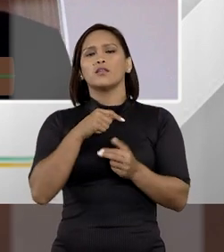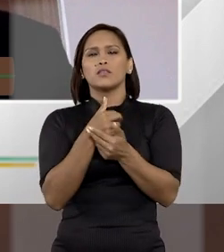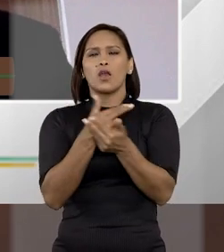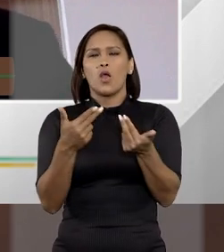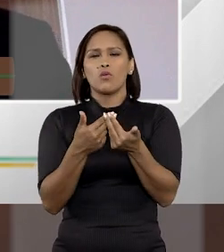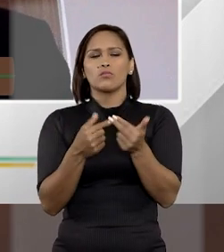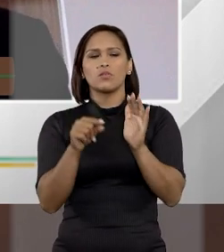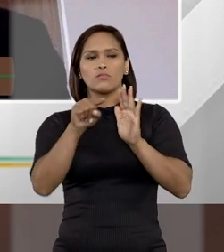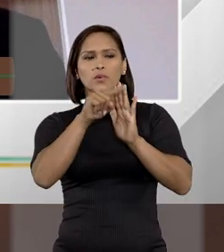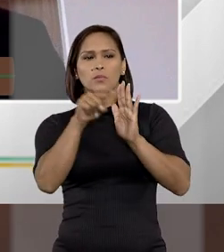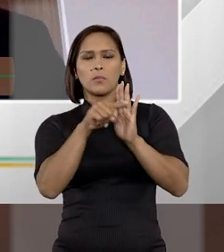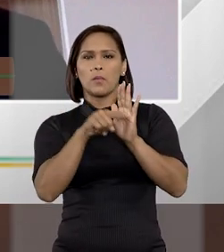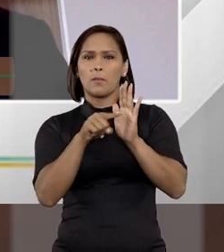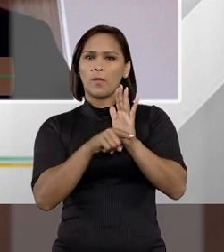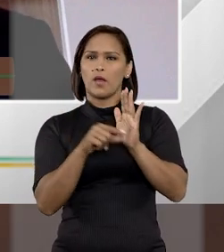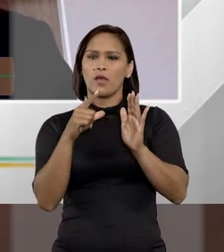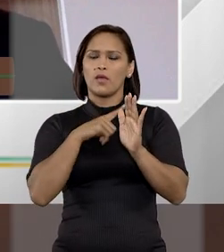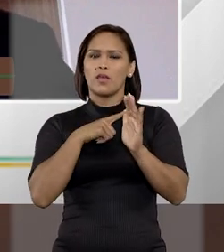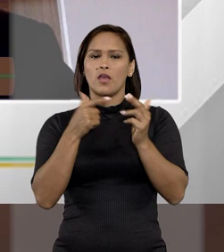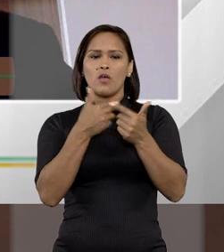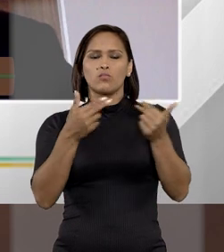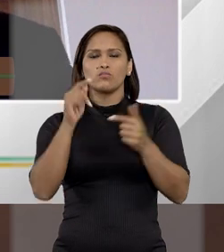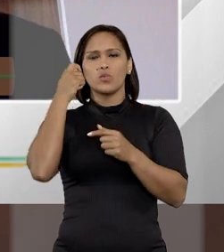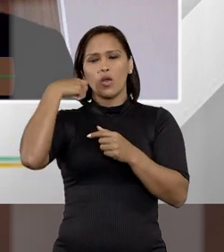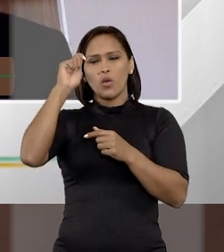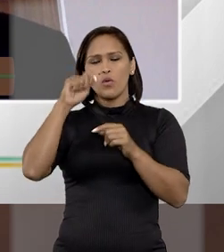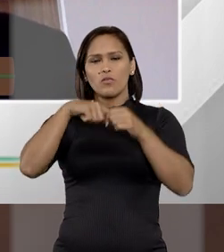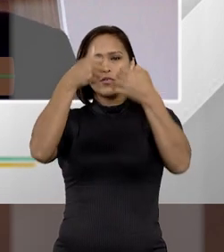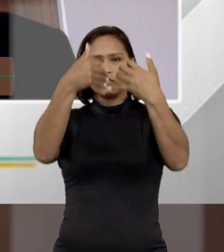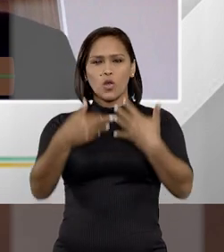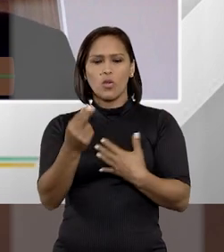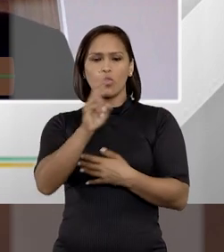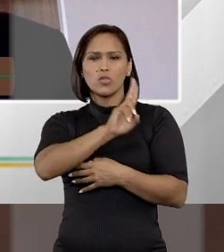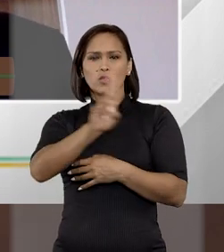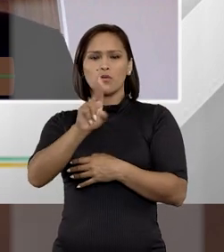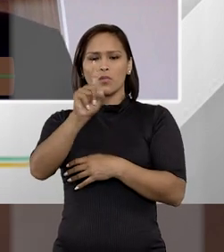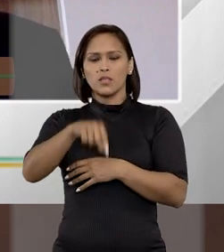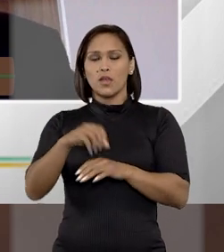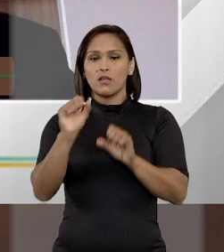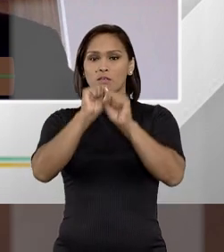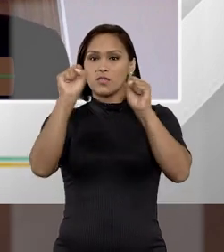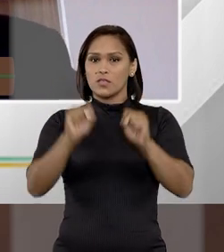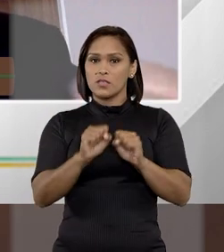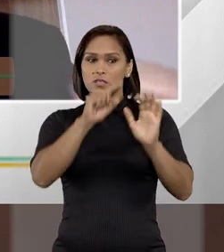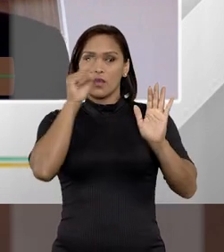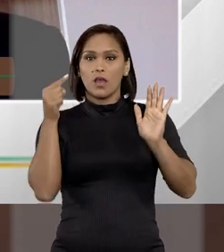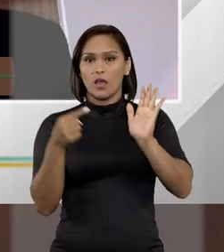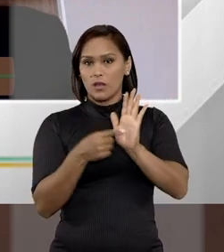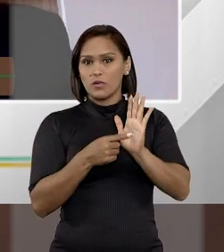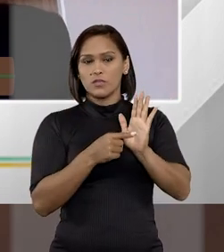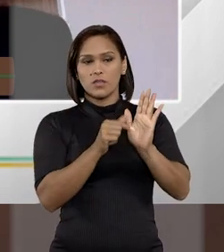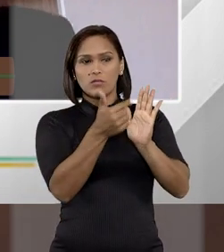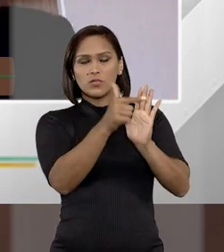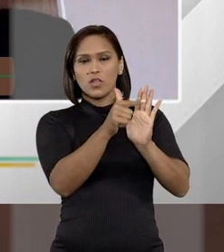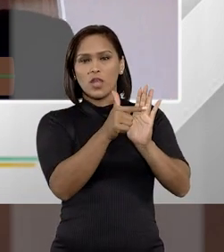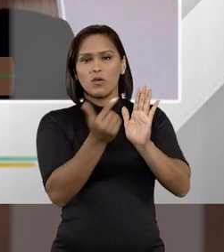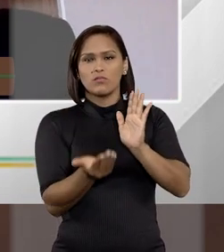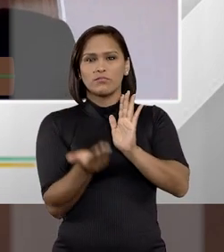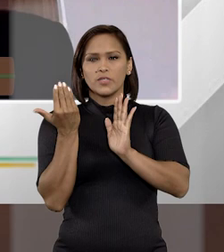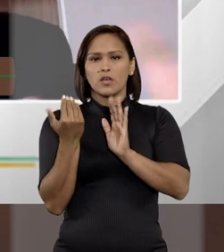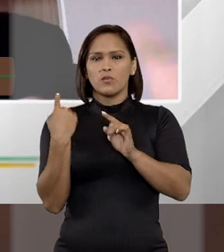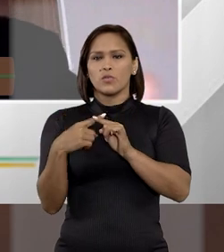possui algumas mitigações, alguns autores, inclusive, vão nominar esse sistema como um sistema acusatório não